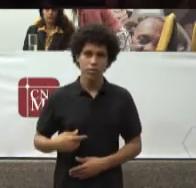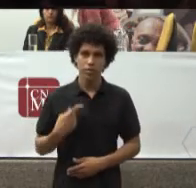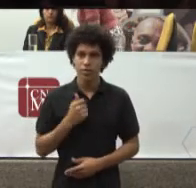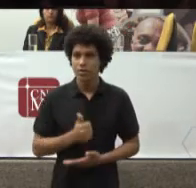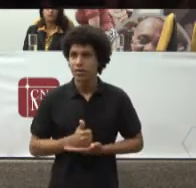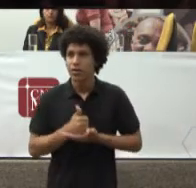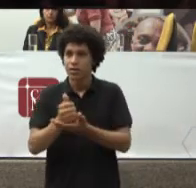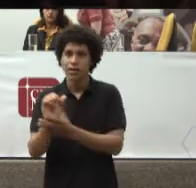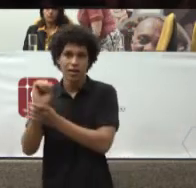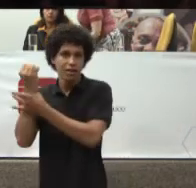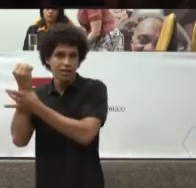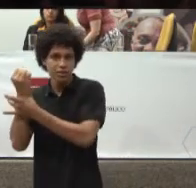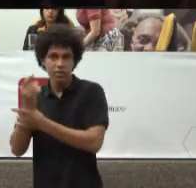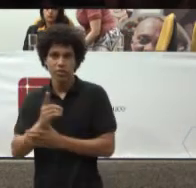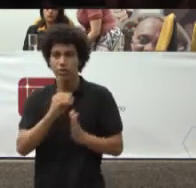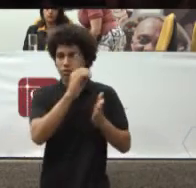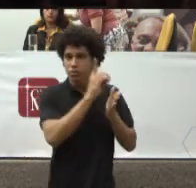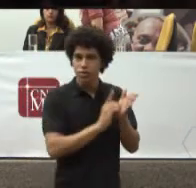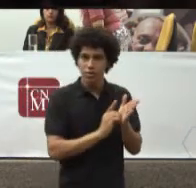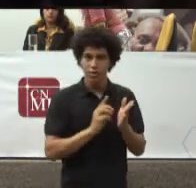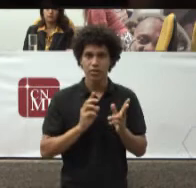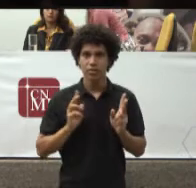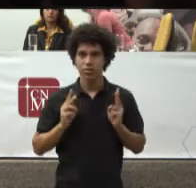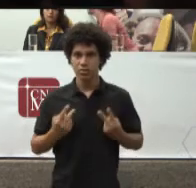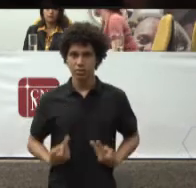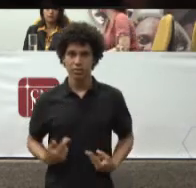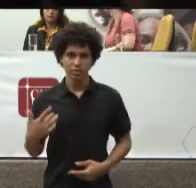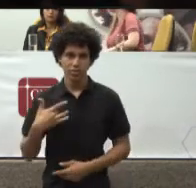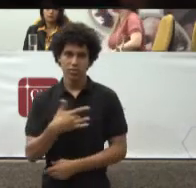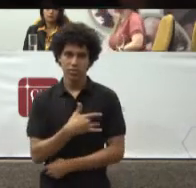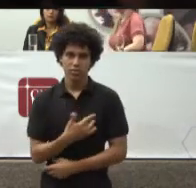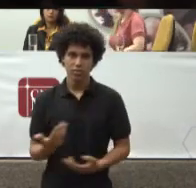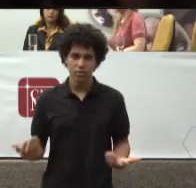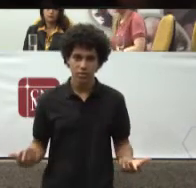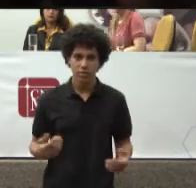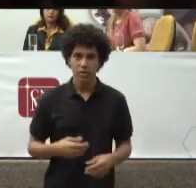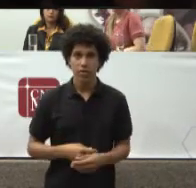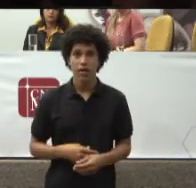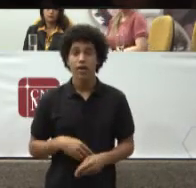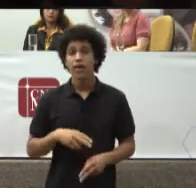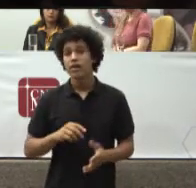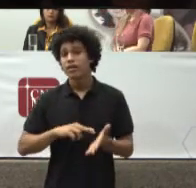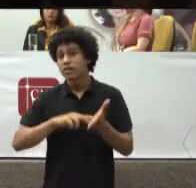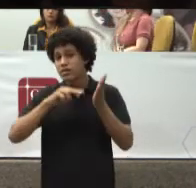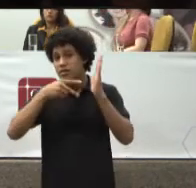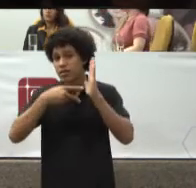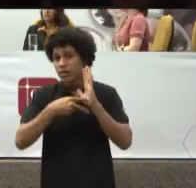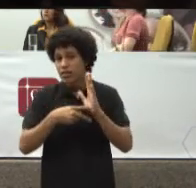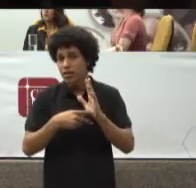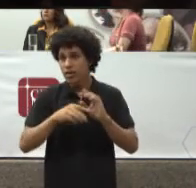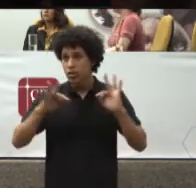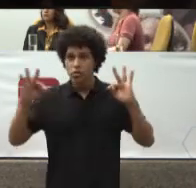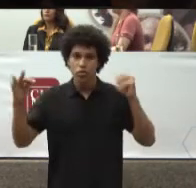A saúde Significa que nós Tivemos que debater Isso é macro